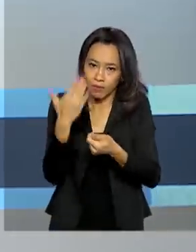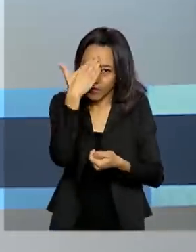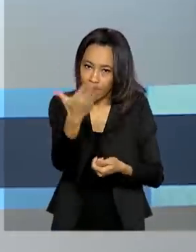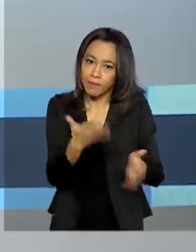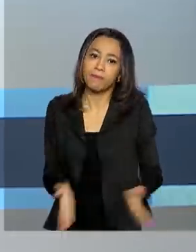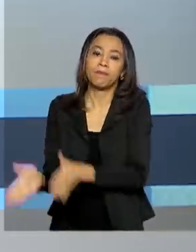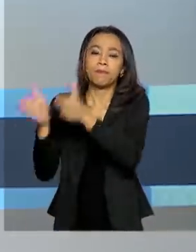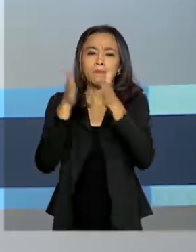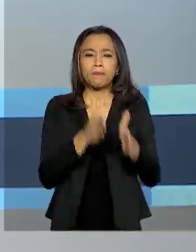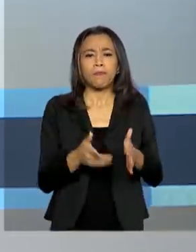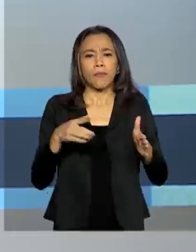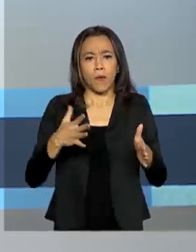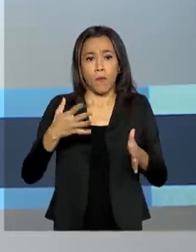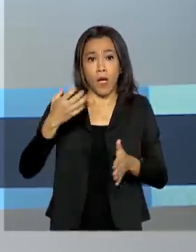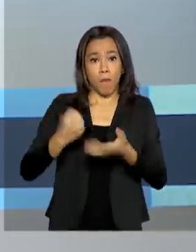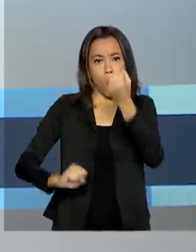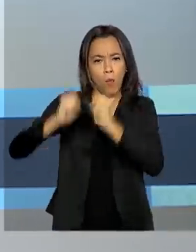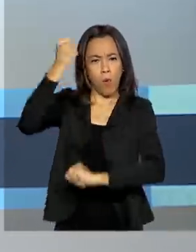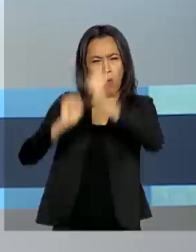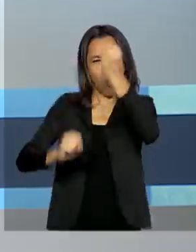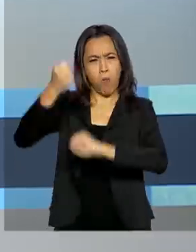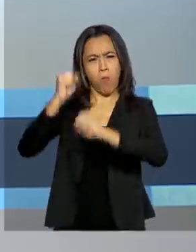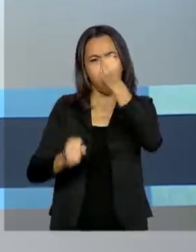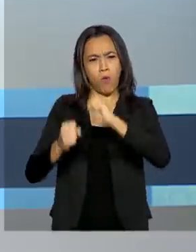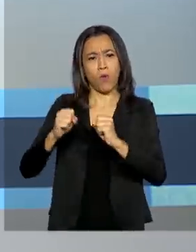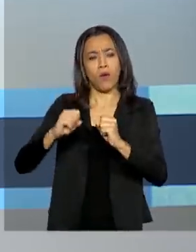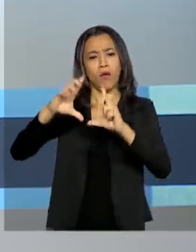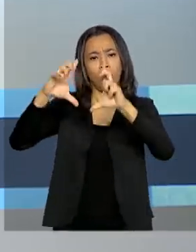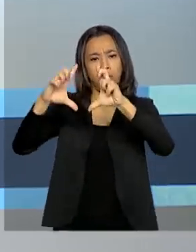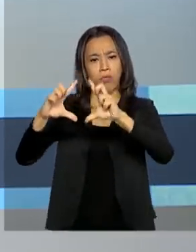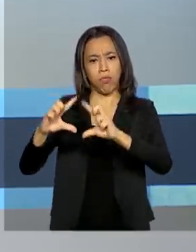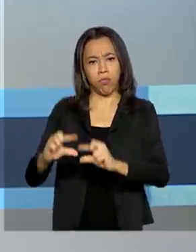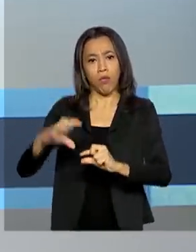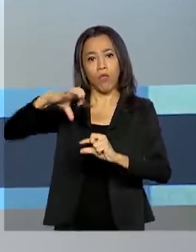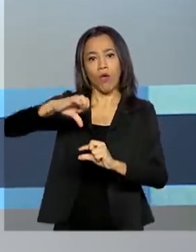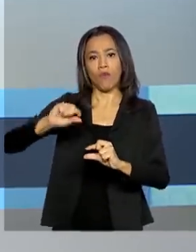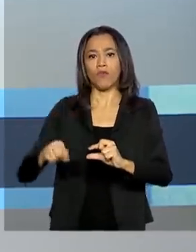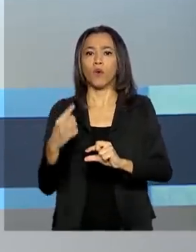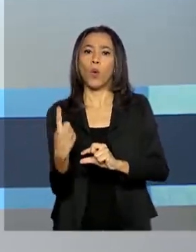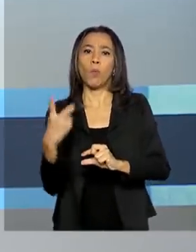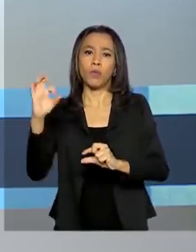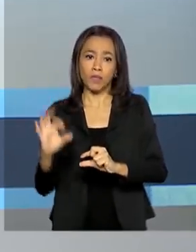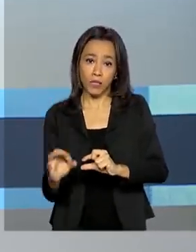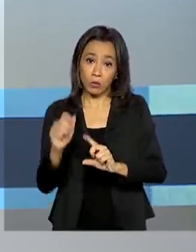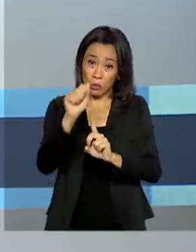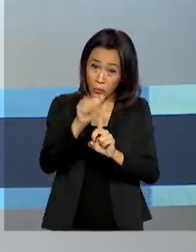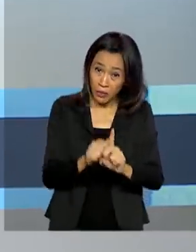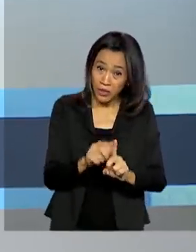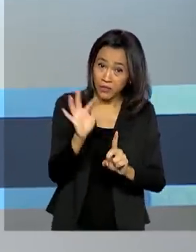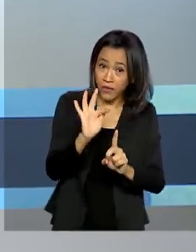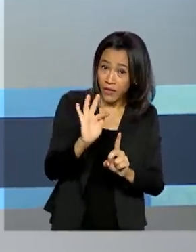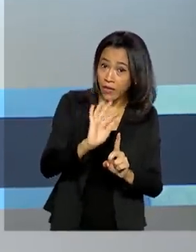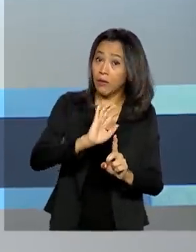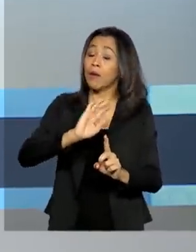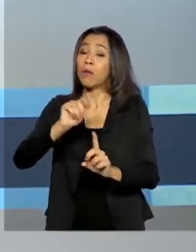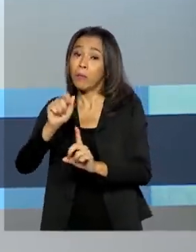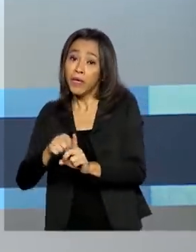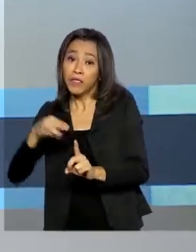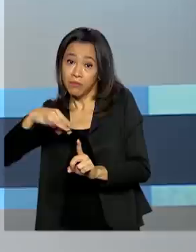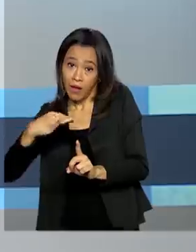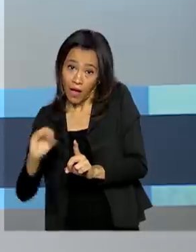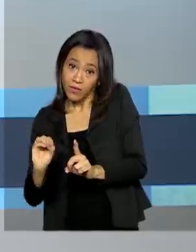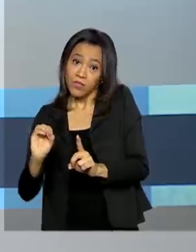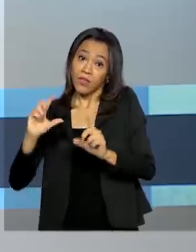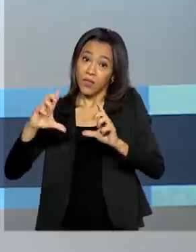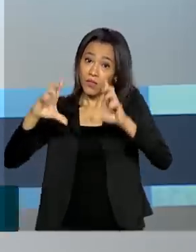E olha, a produção industrial no país caiu 9,1% na passagem de fevereiro para março. O recuo aconteceu